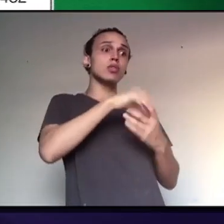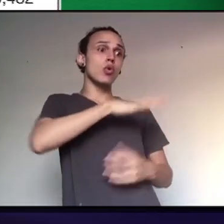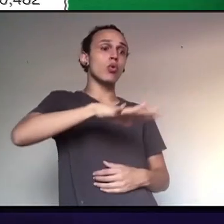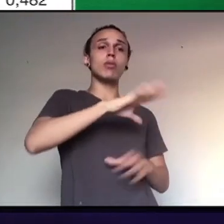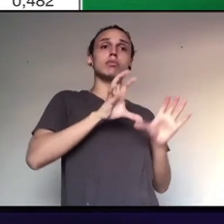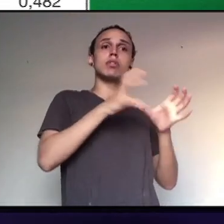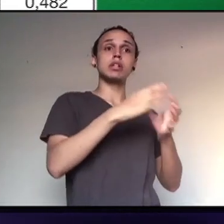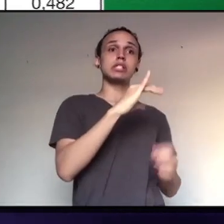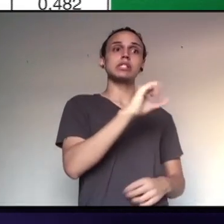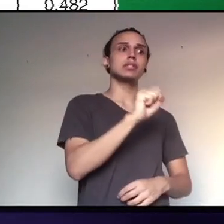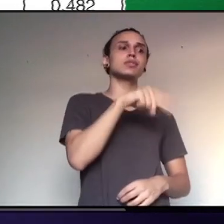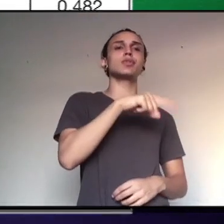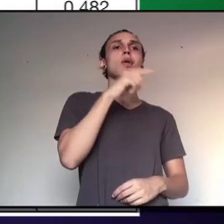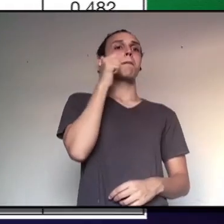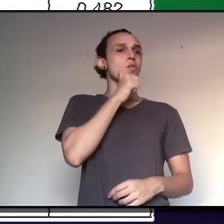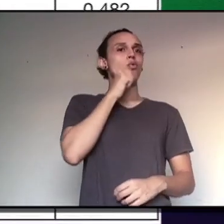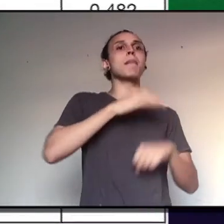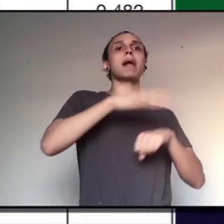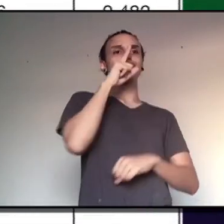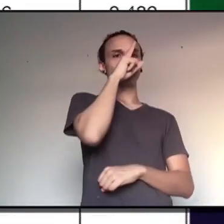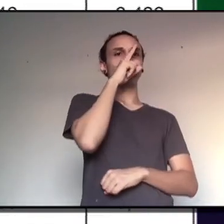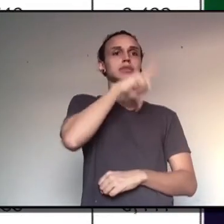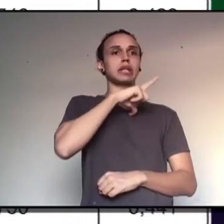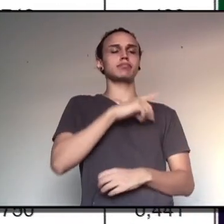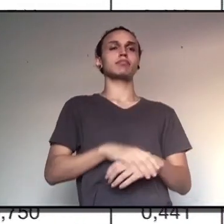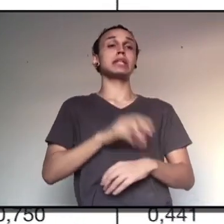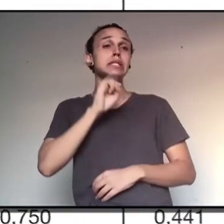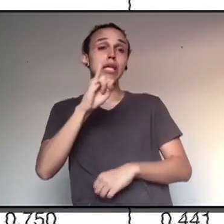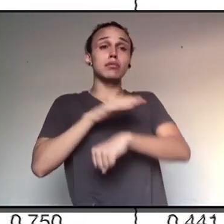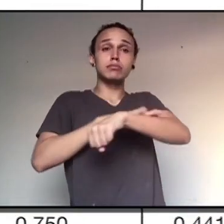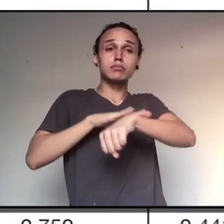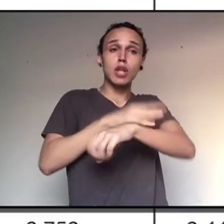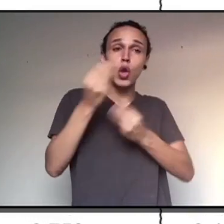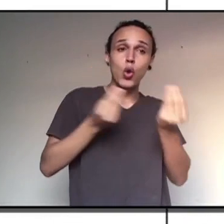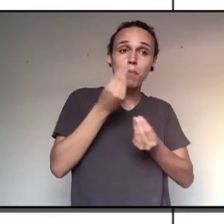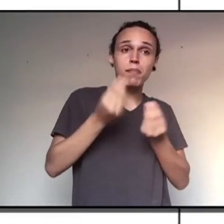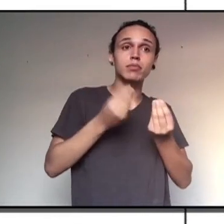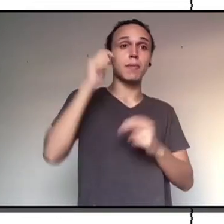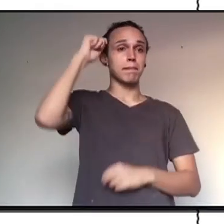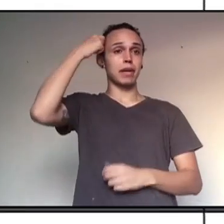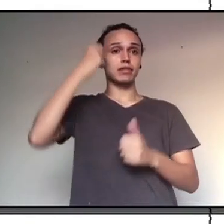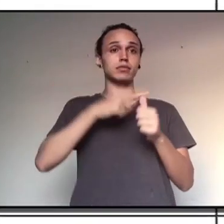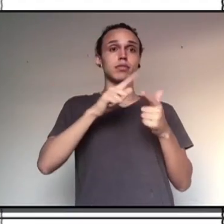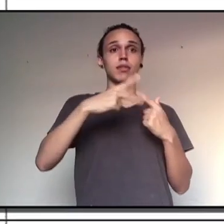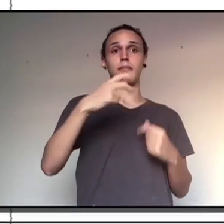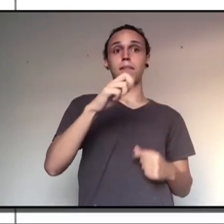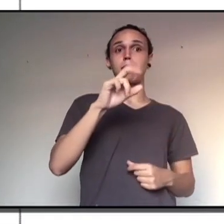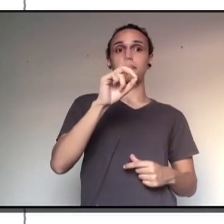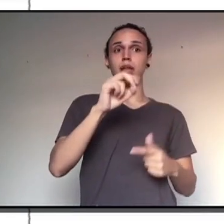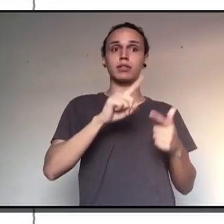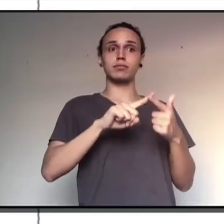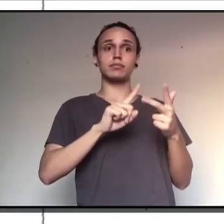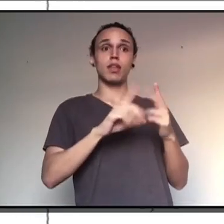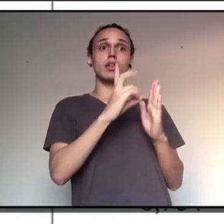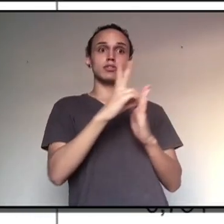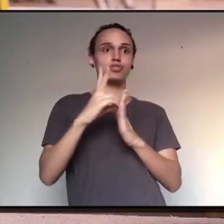que as mulheres estão mais vulneráveis do que os homens. E aí, quando a gente compara racialmente, a gente viu que os participados indígenas